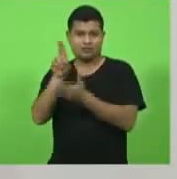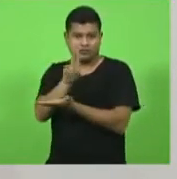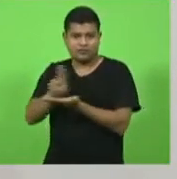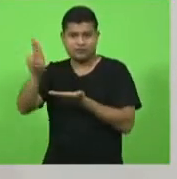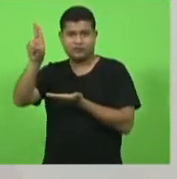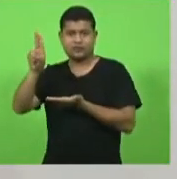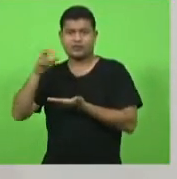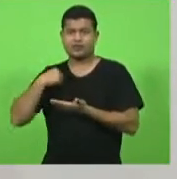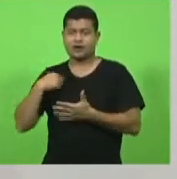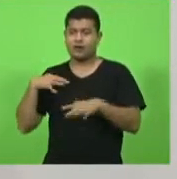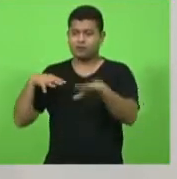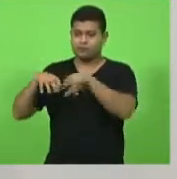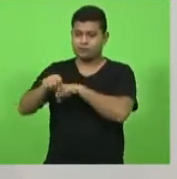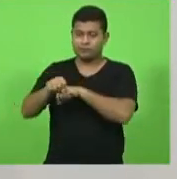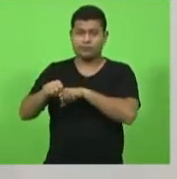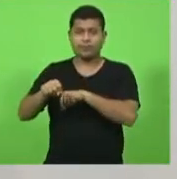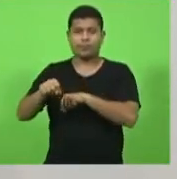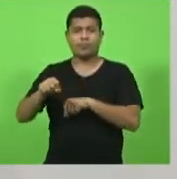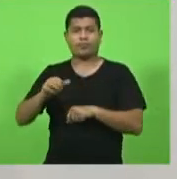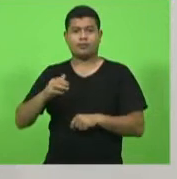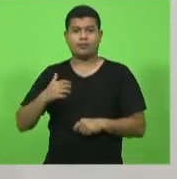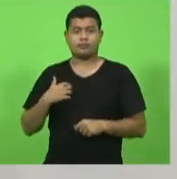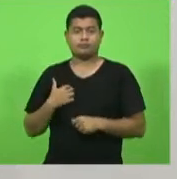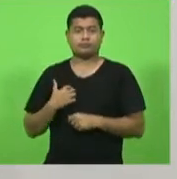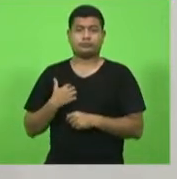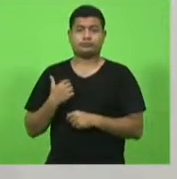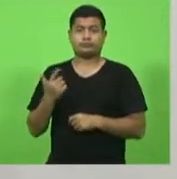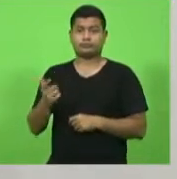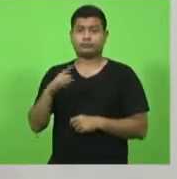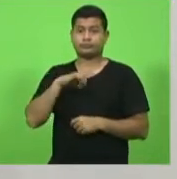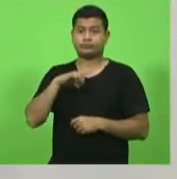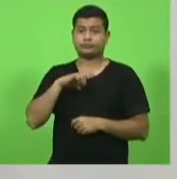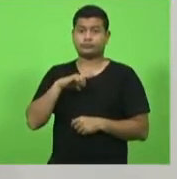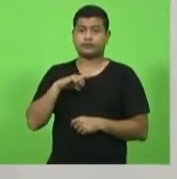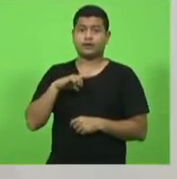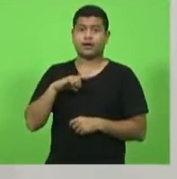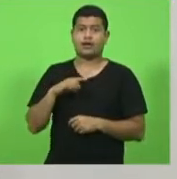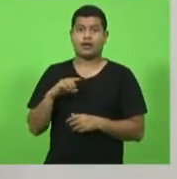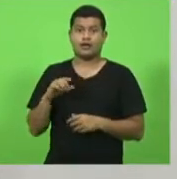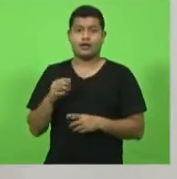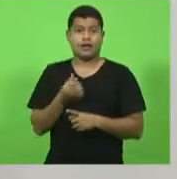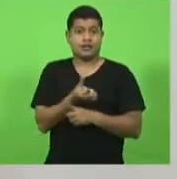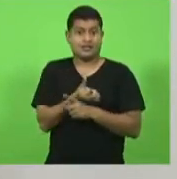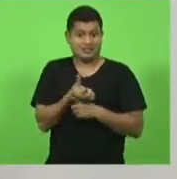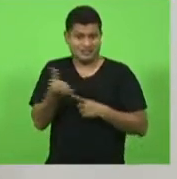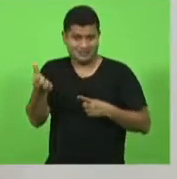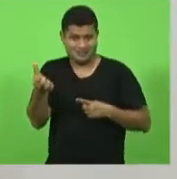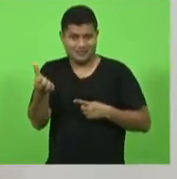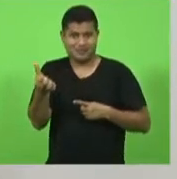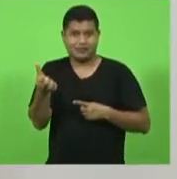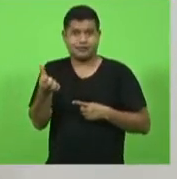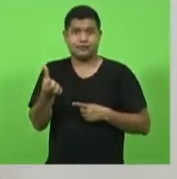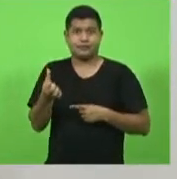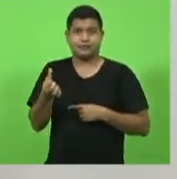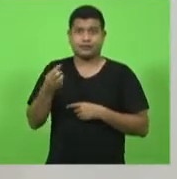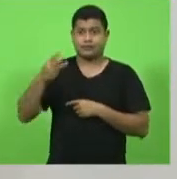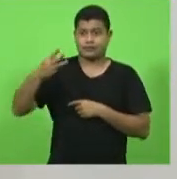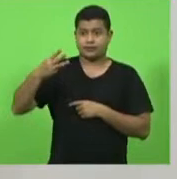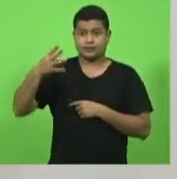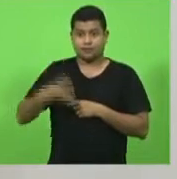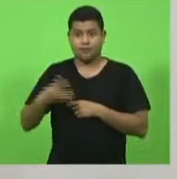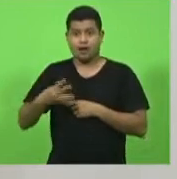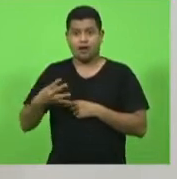concluí a minha formação tinha semestres presidente que eram três quatro